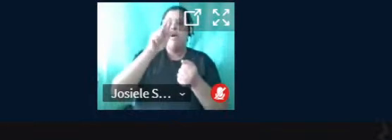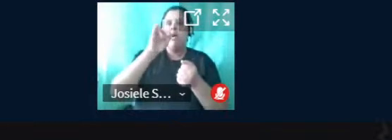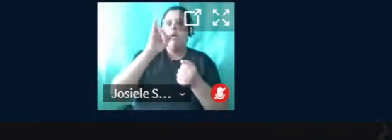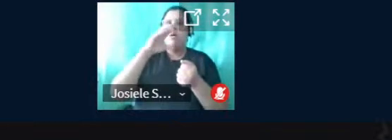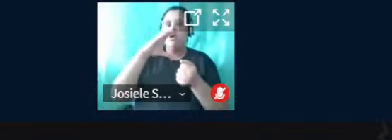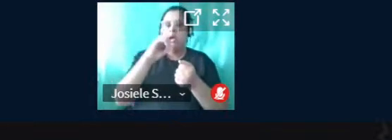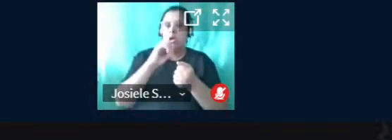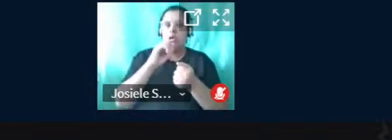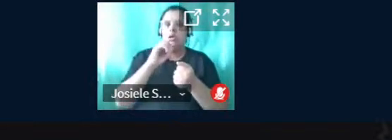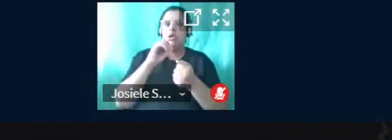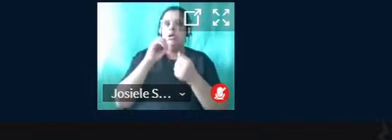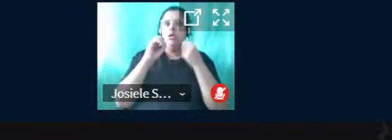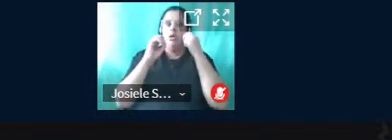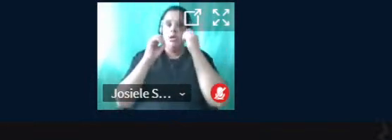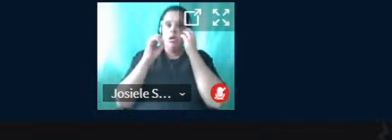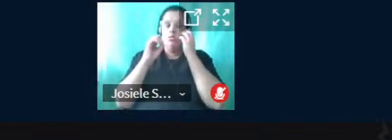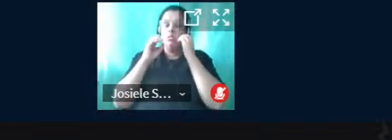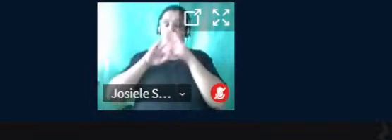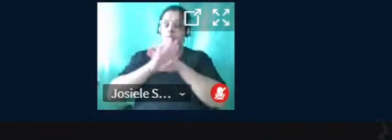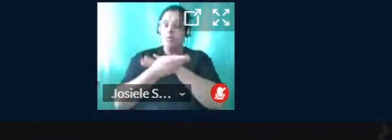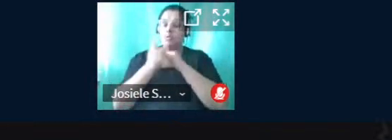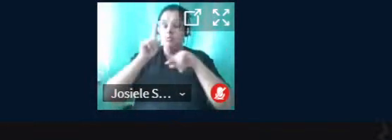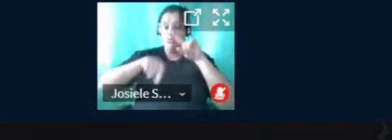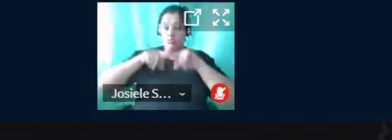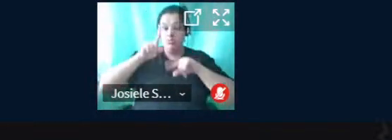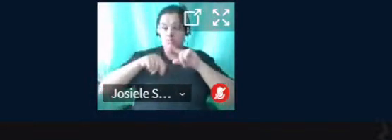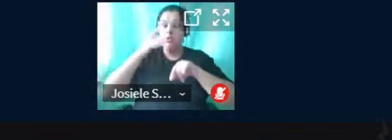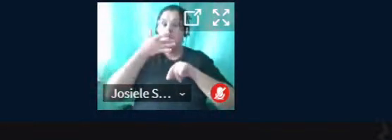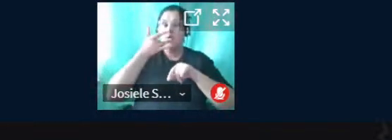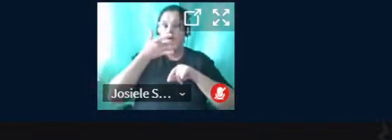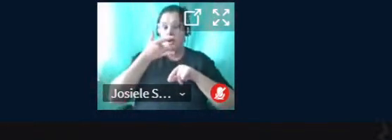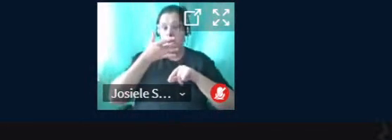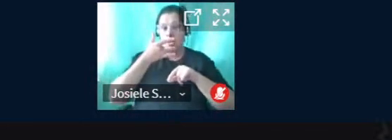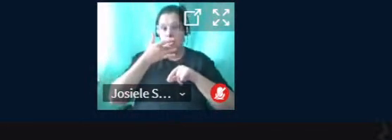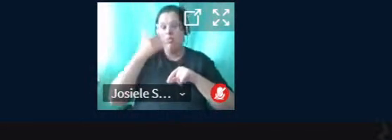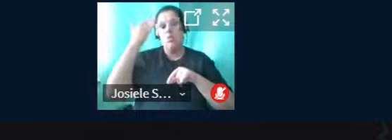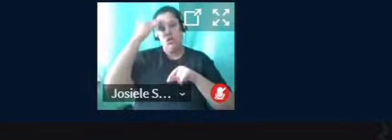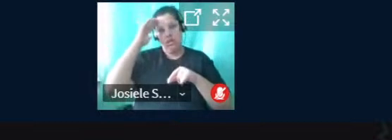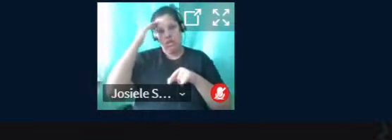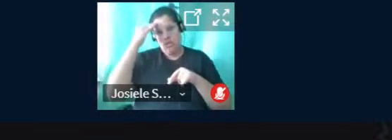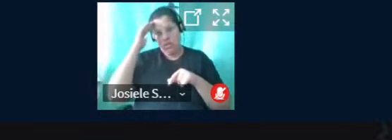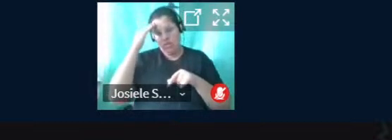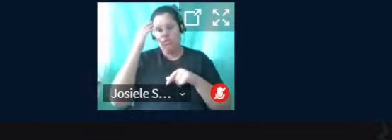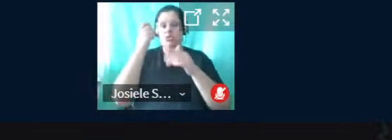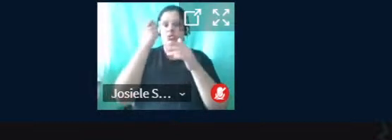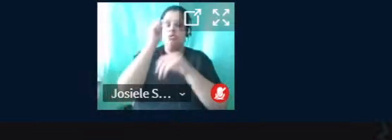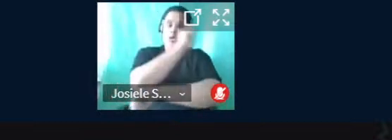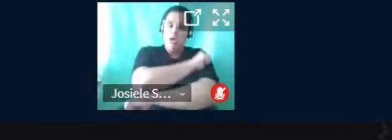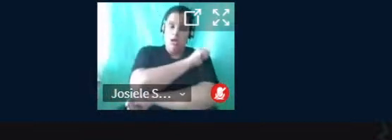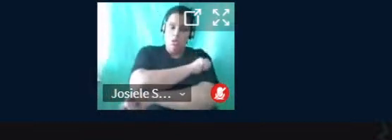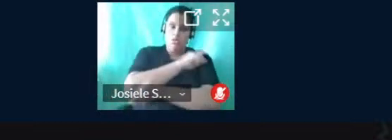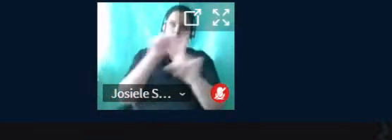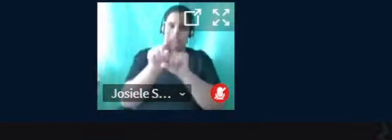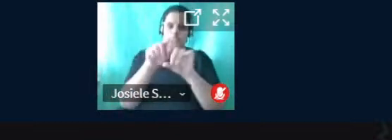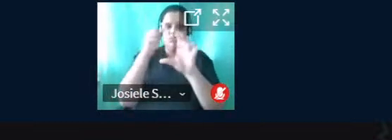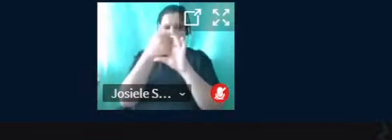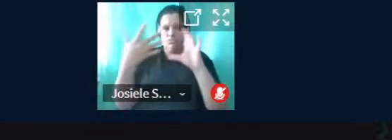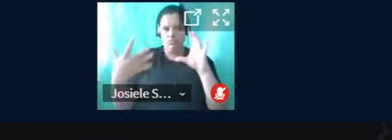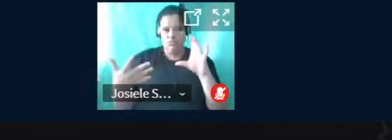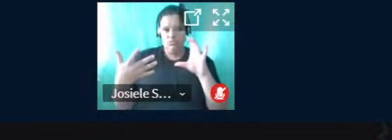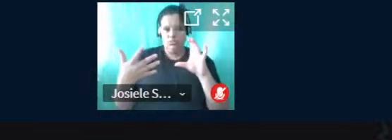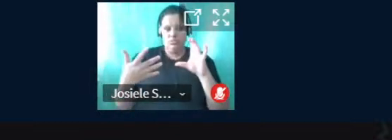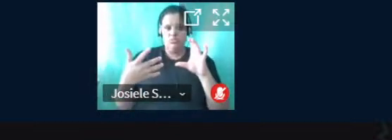pretendemos readequar os materiais para facilitar a compreensão dos estudantes nesses aspectos.